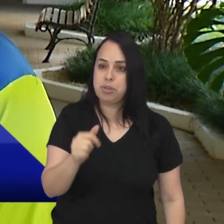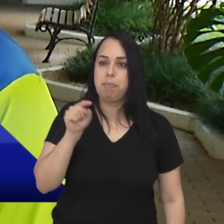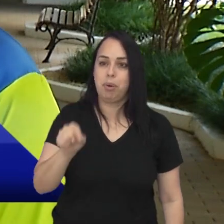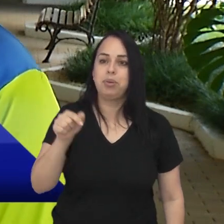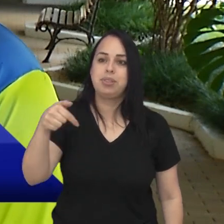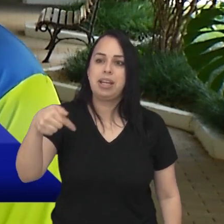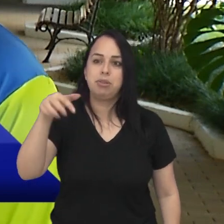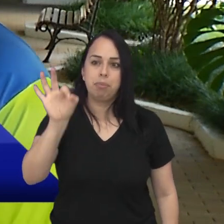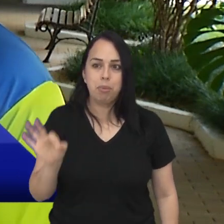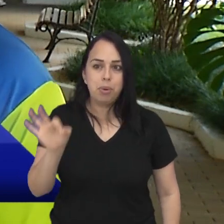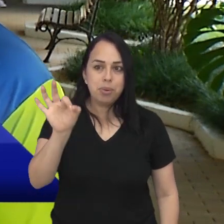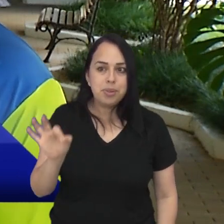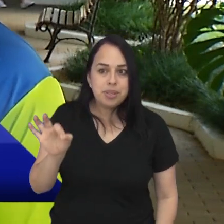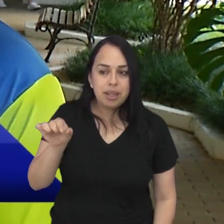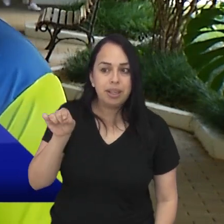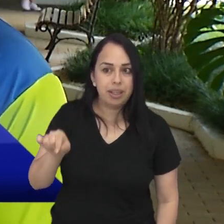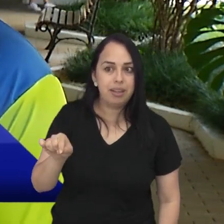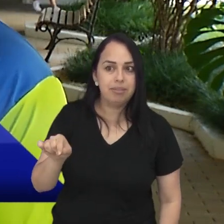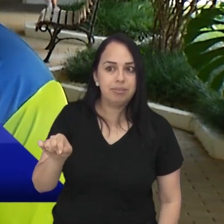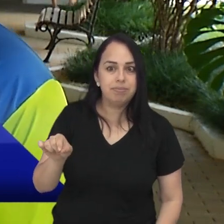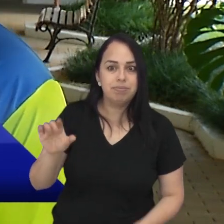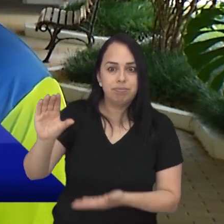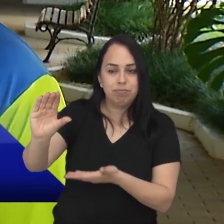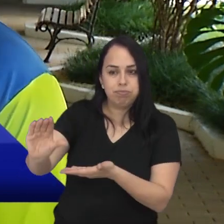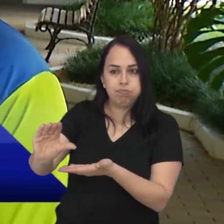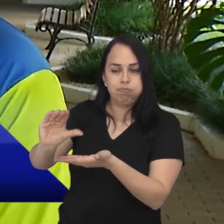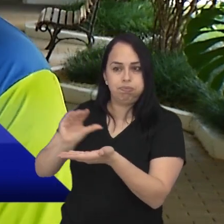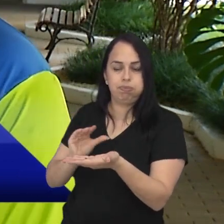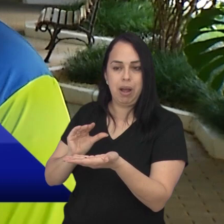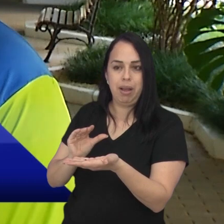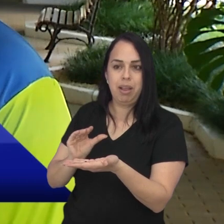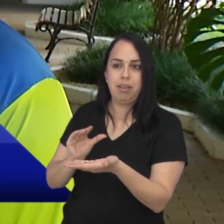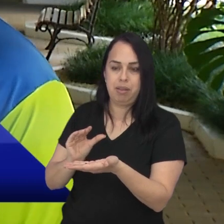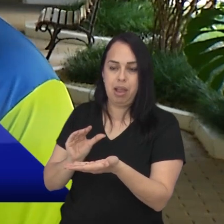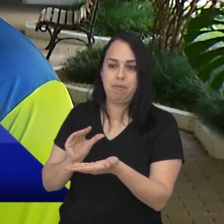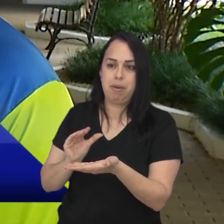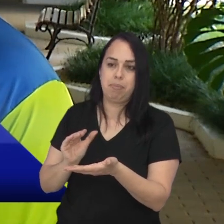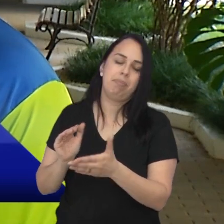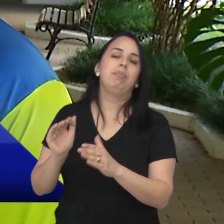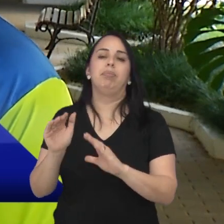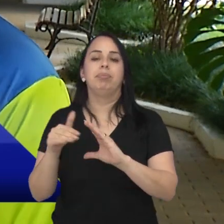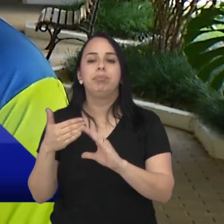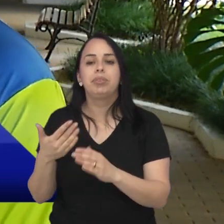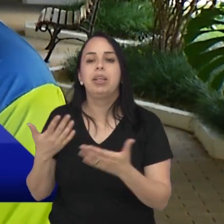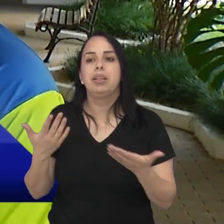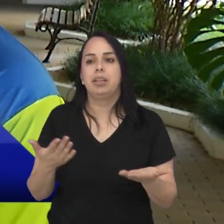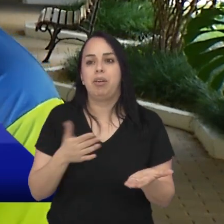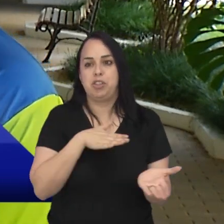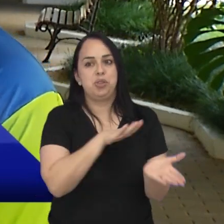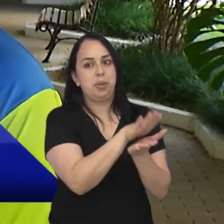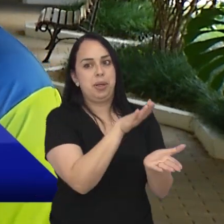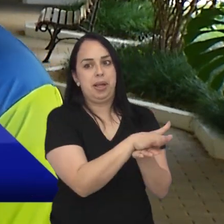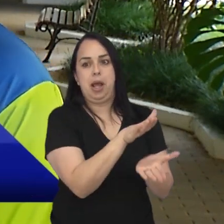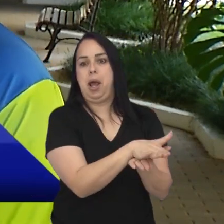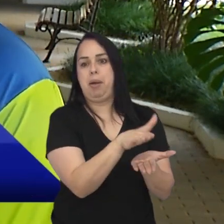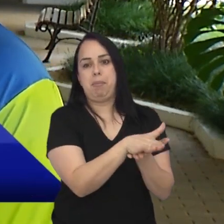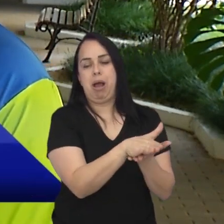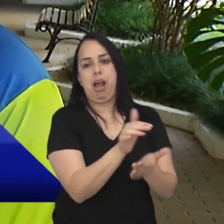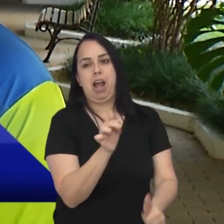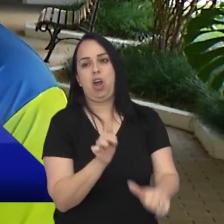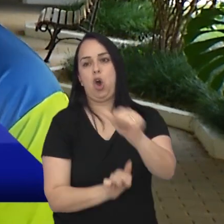,7% da receita bruta vai ser revertida para a Urbam. Então, na verdade, nós deixamos de